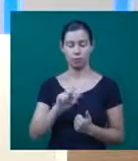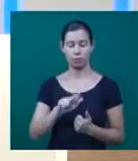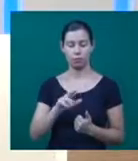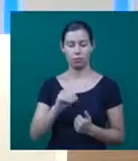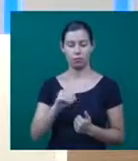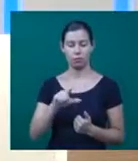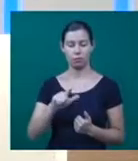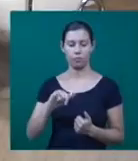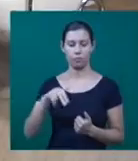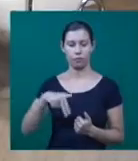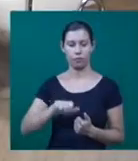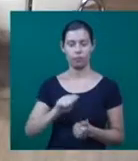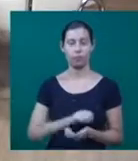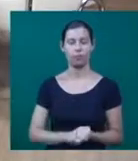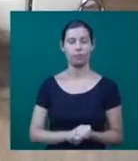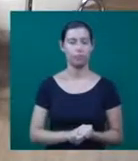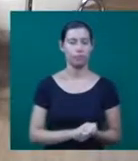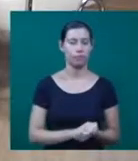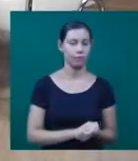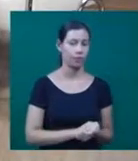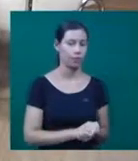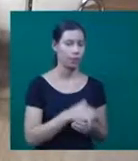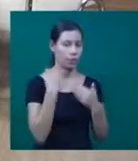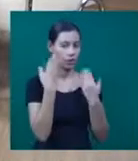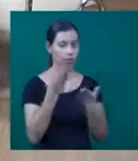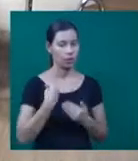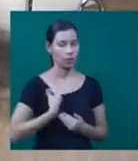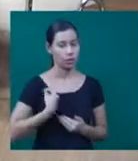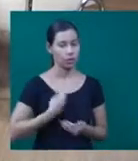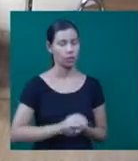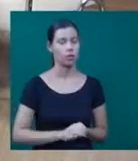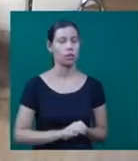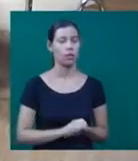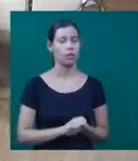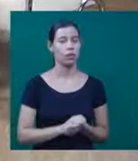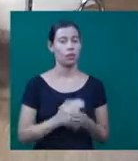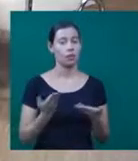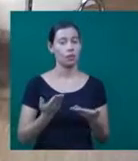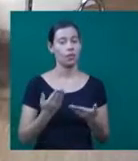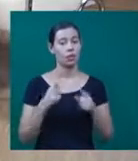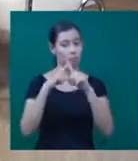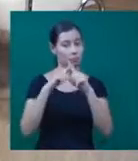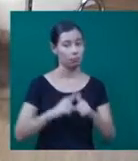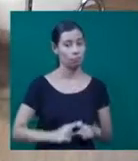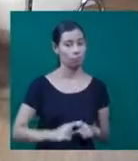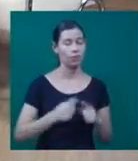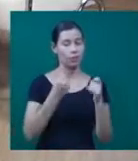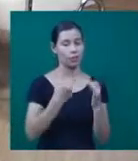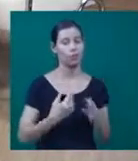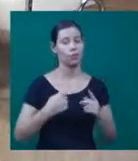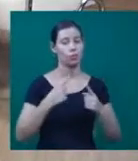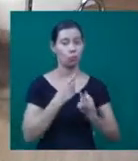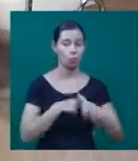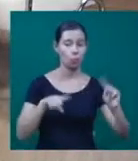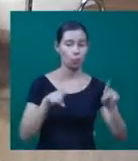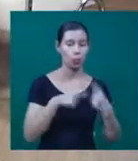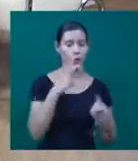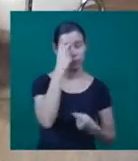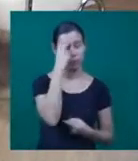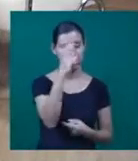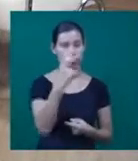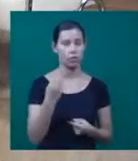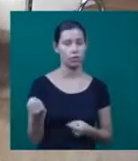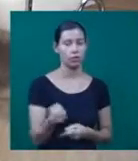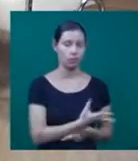produção do concurso. Carolina, muito obrigado pela presença aqui hoje. Quando a gente fala de um concurso ligado à música, à cultura e à apresentação desses